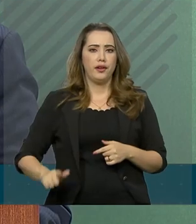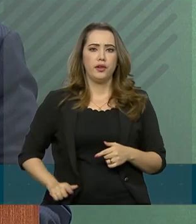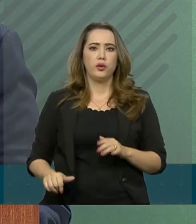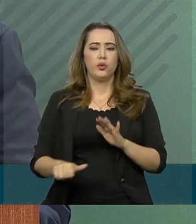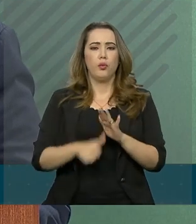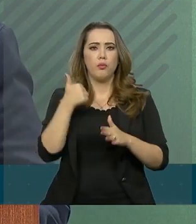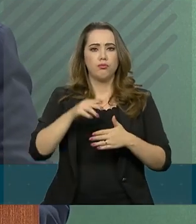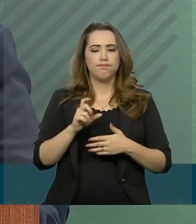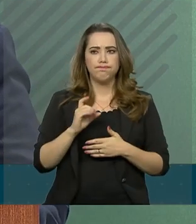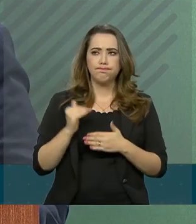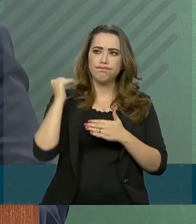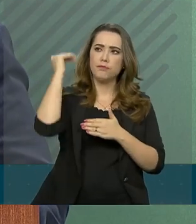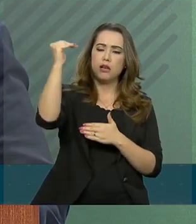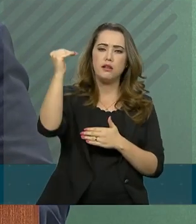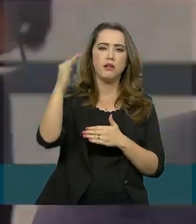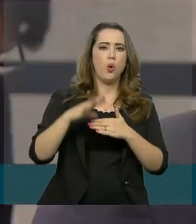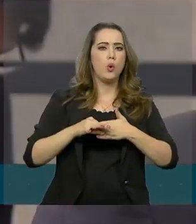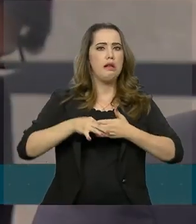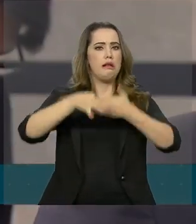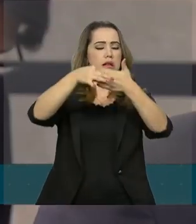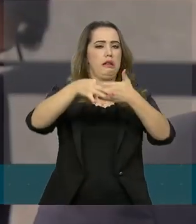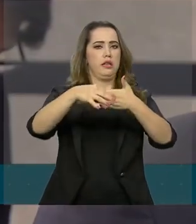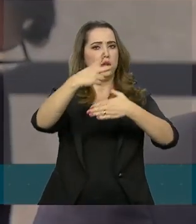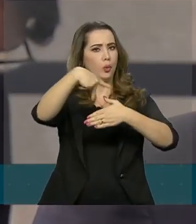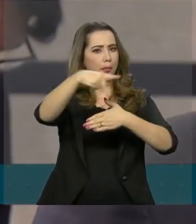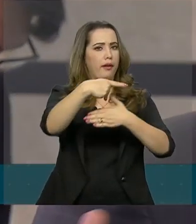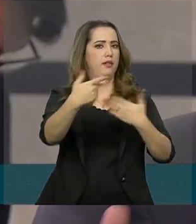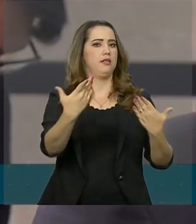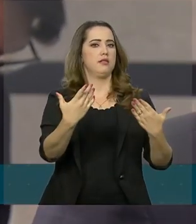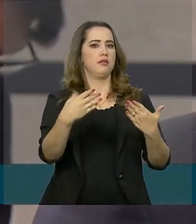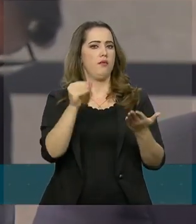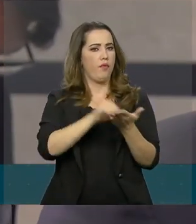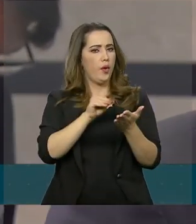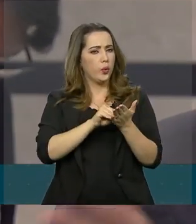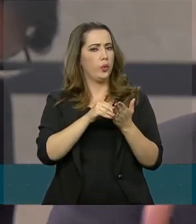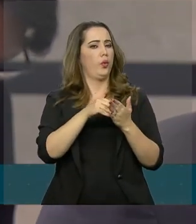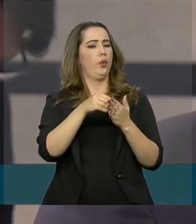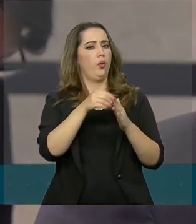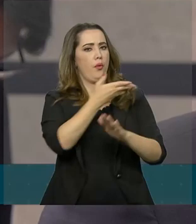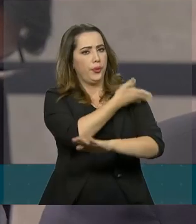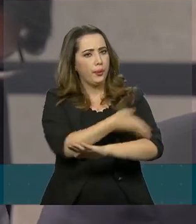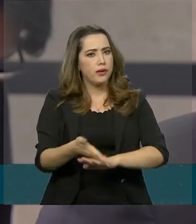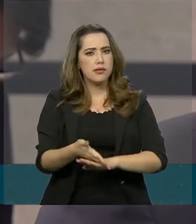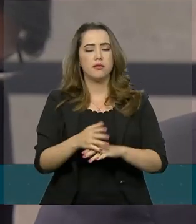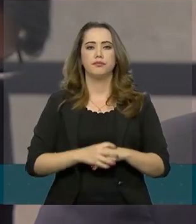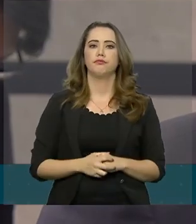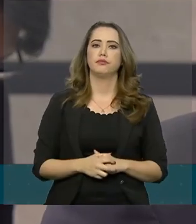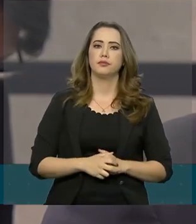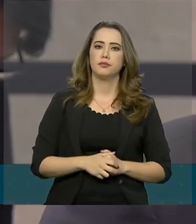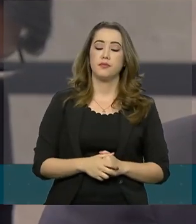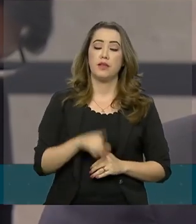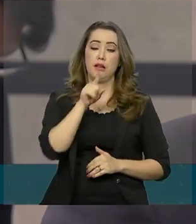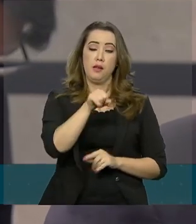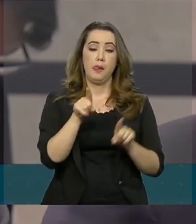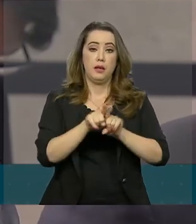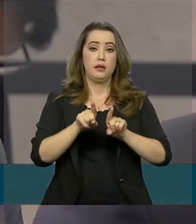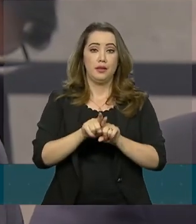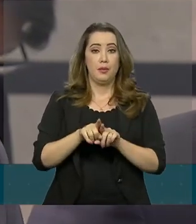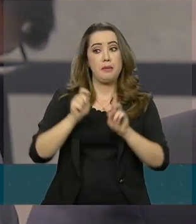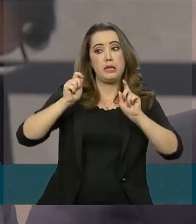presidente. E minha outra pergunta é sobre essa possibilidade de greve dos caminhoneiros, se